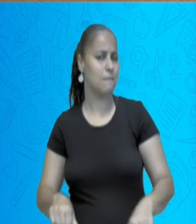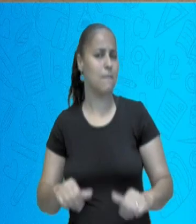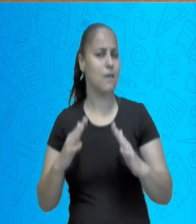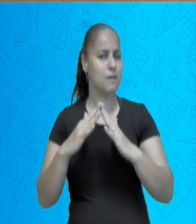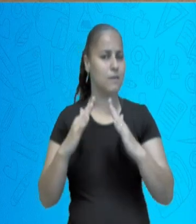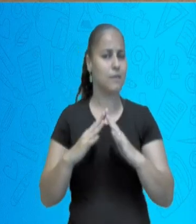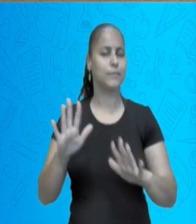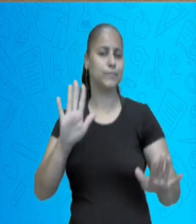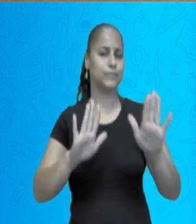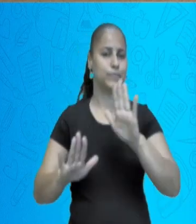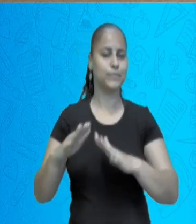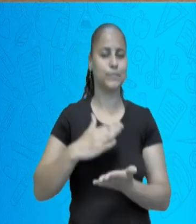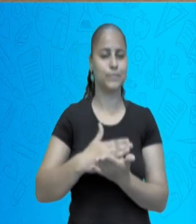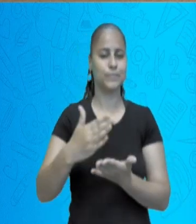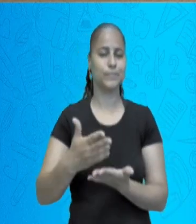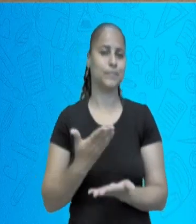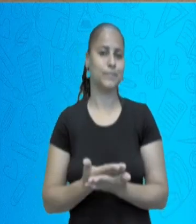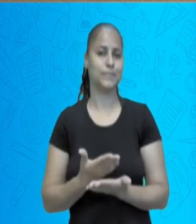se cuide e até a próxima.